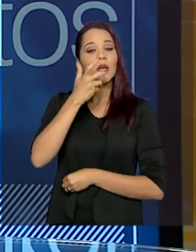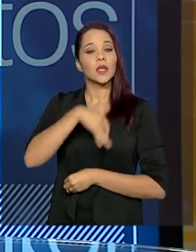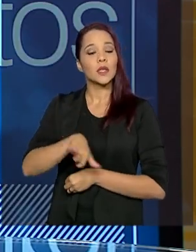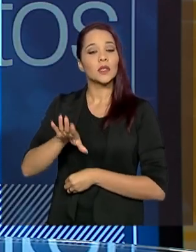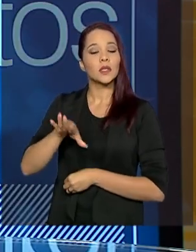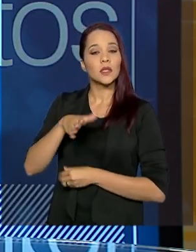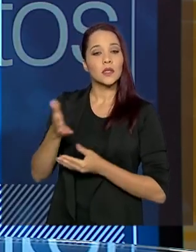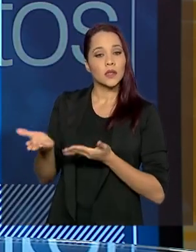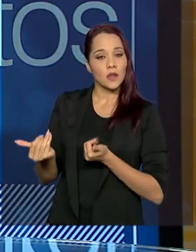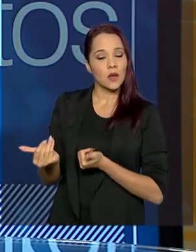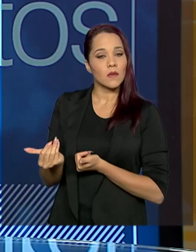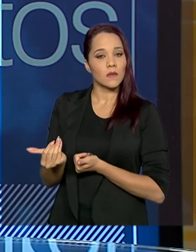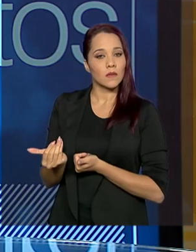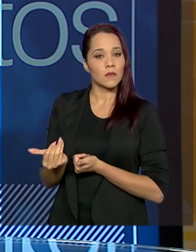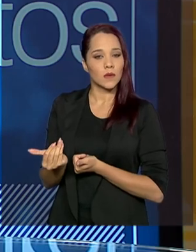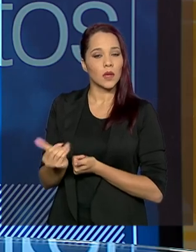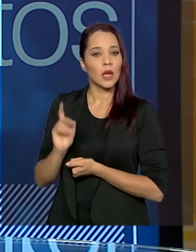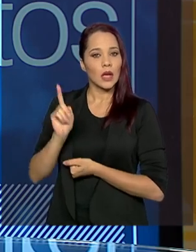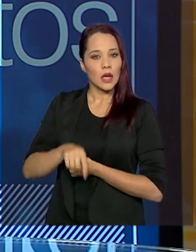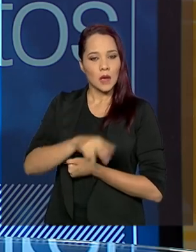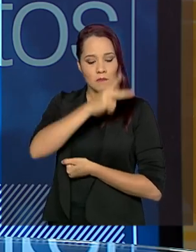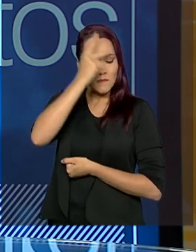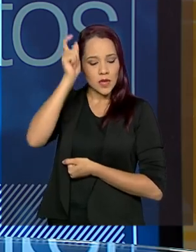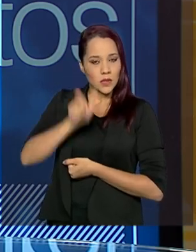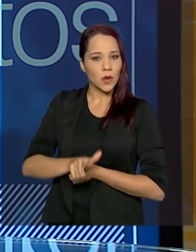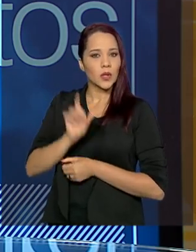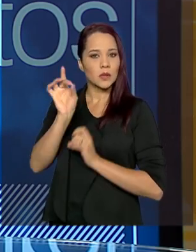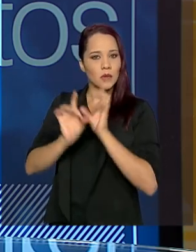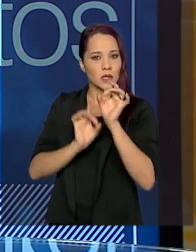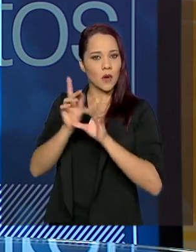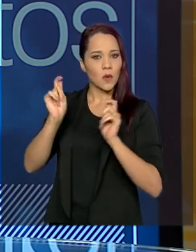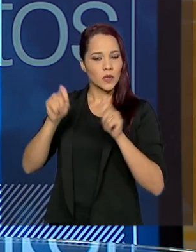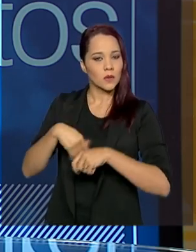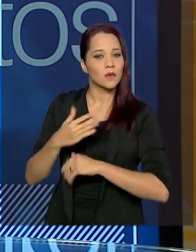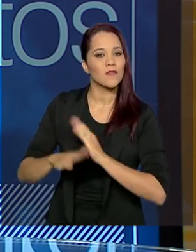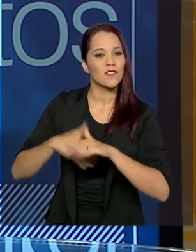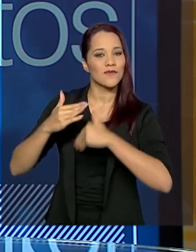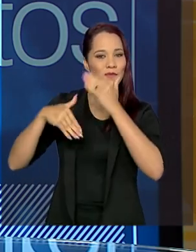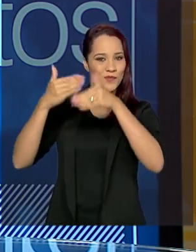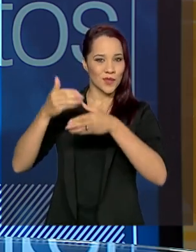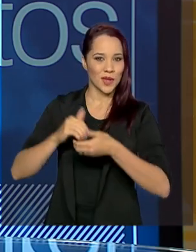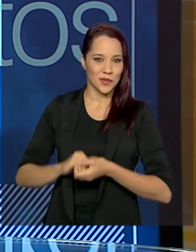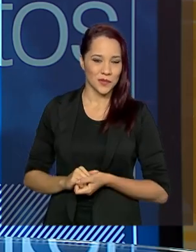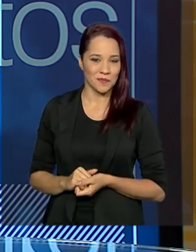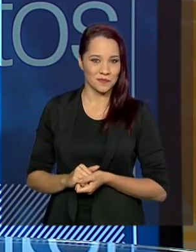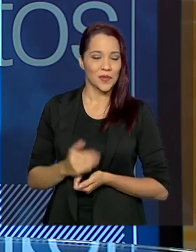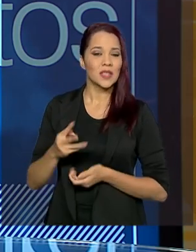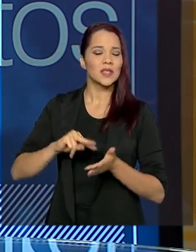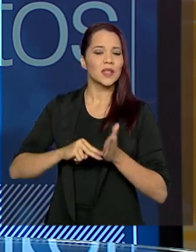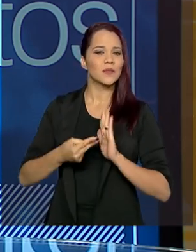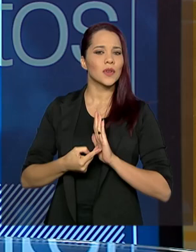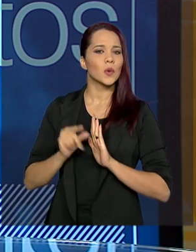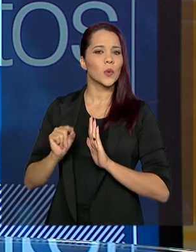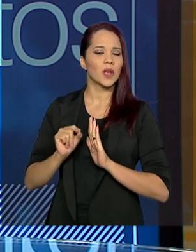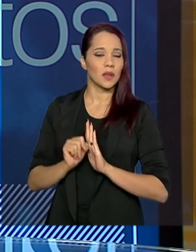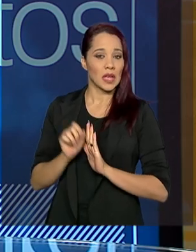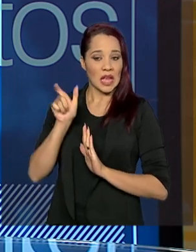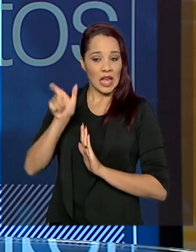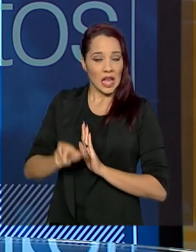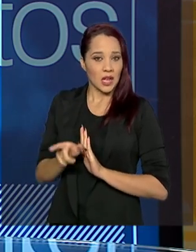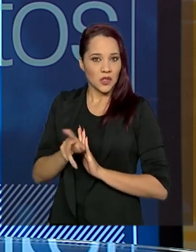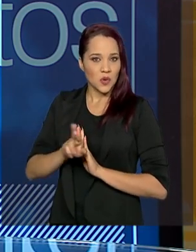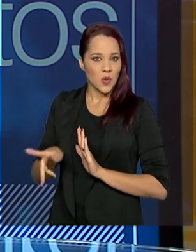adolescentes são pessoas em especial condição de desenvolvimento. O isso quer dizer? Eles não são